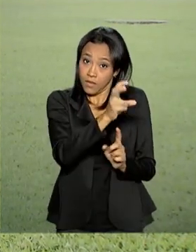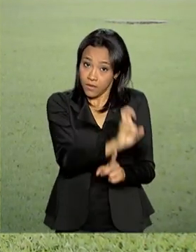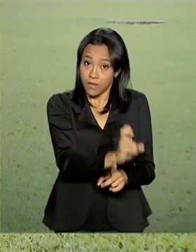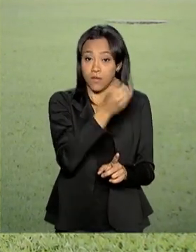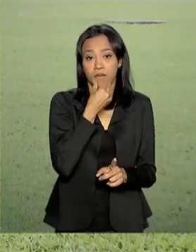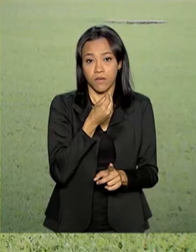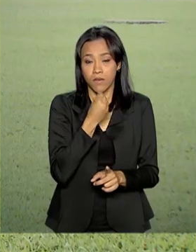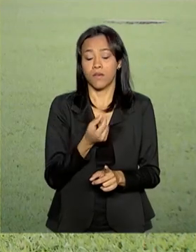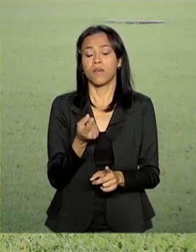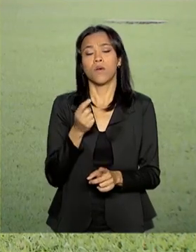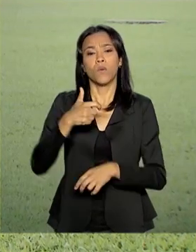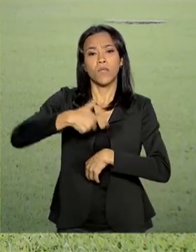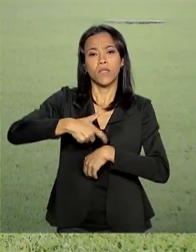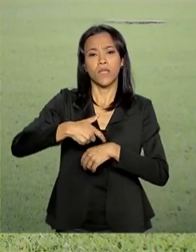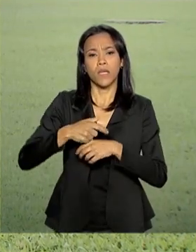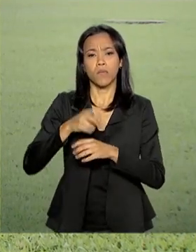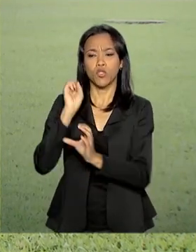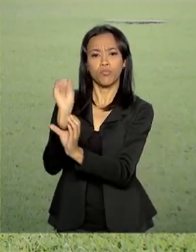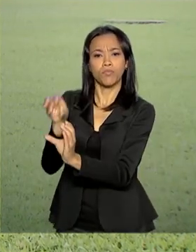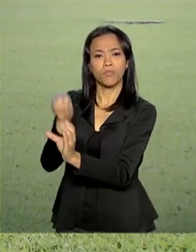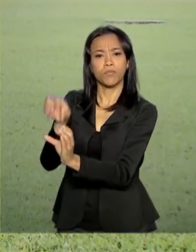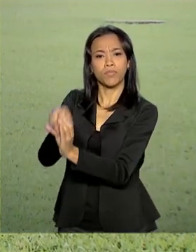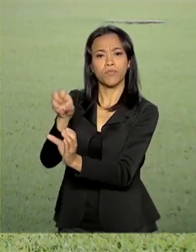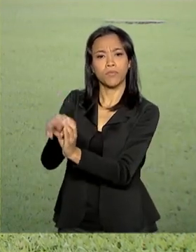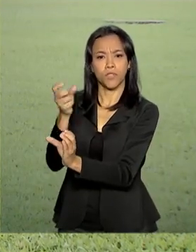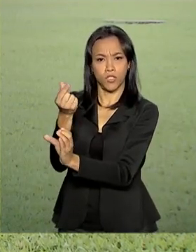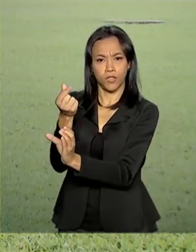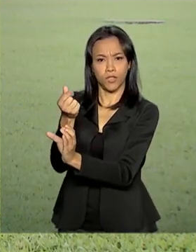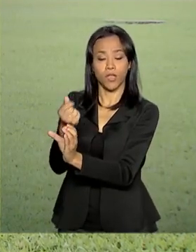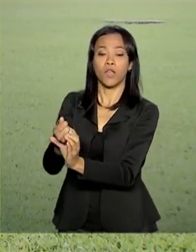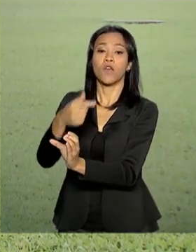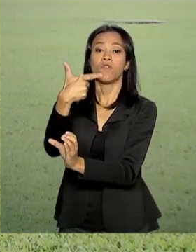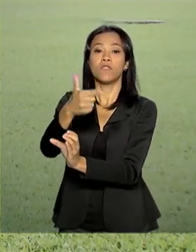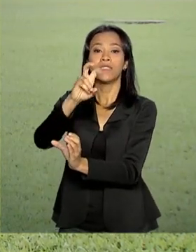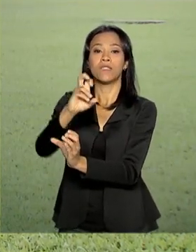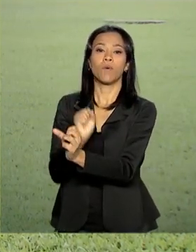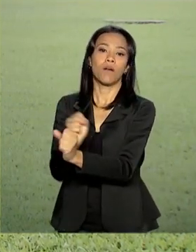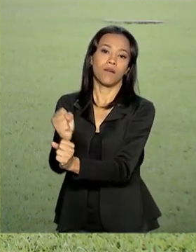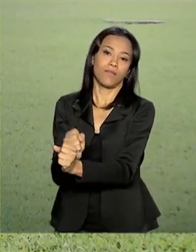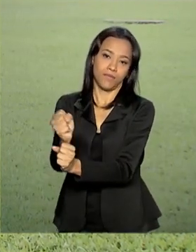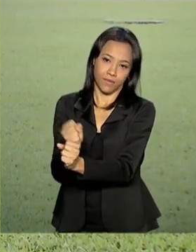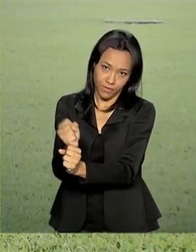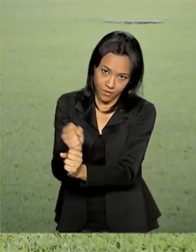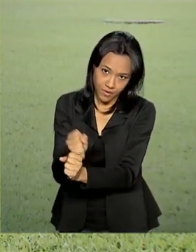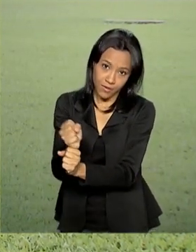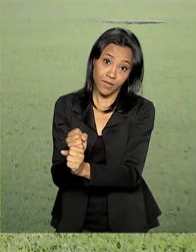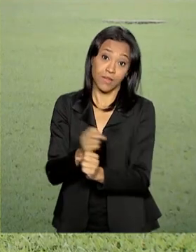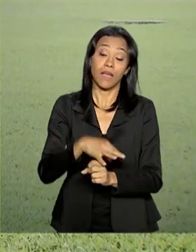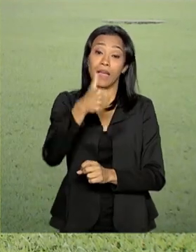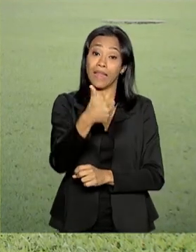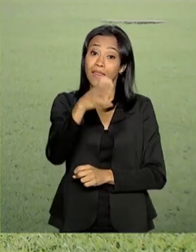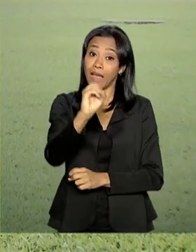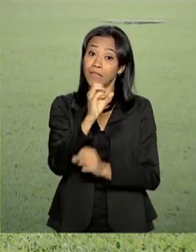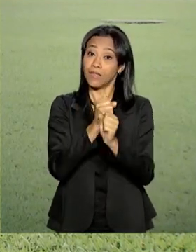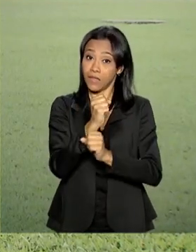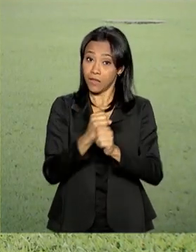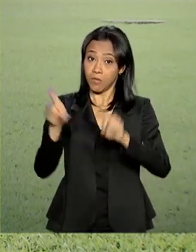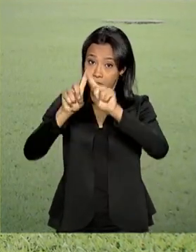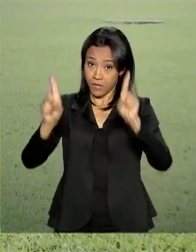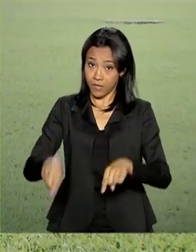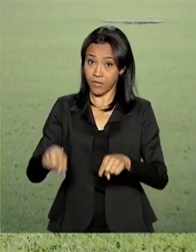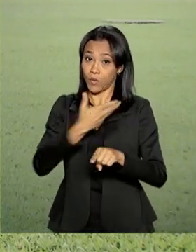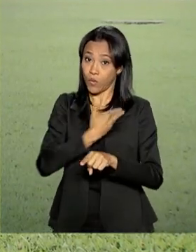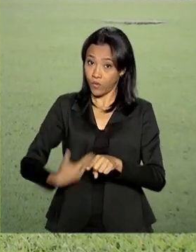mínimo de contribuição será de pelo menos 25 anos, com no mínimo 10 anos como servidor público e 5